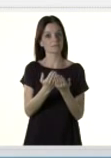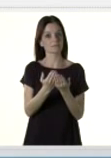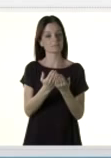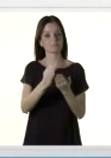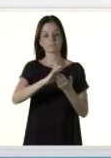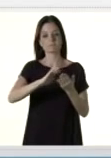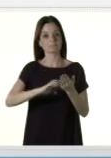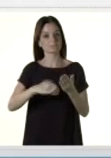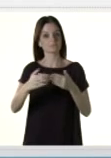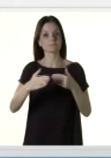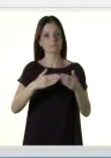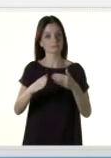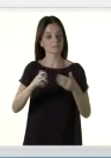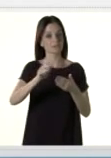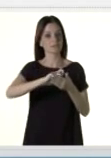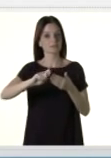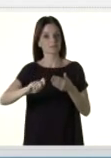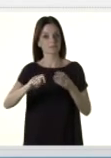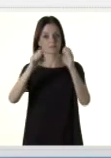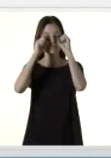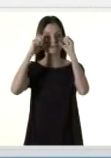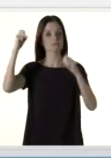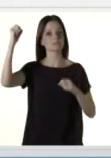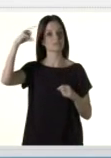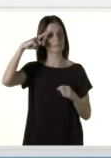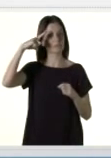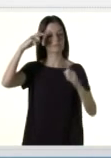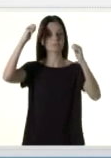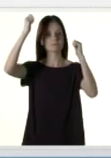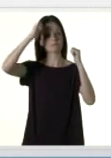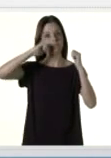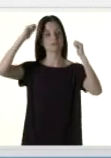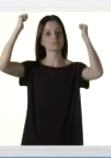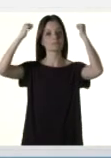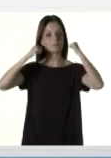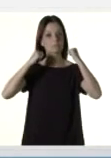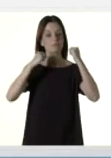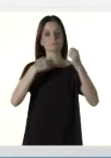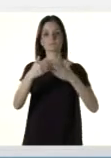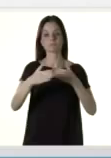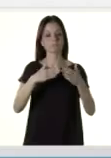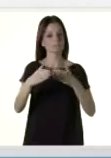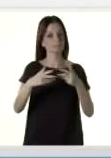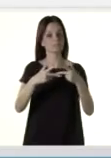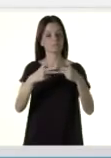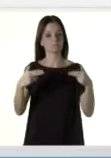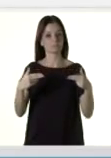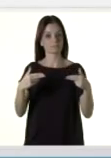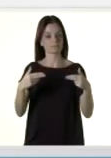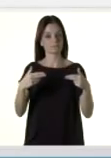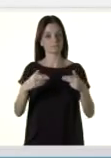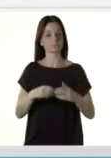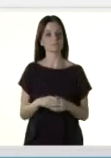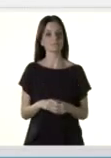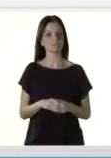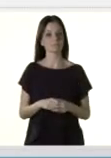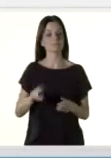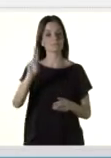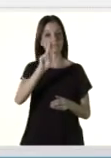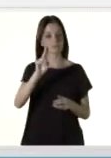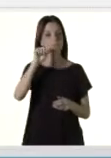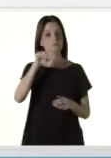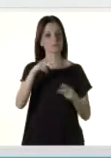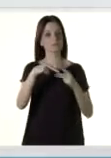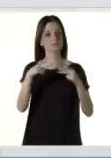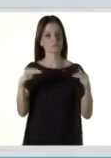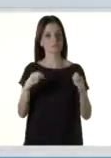impressos em geral, anotações, óculos escuros, boné ou chapéu ou qualquer dispositivo eletrônico. O